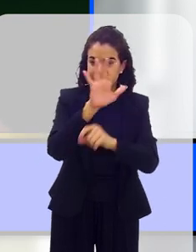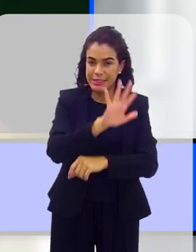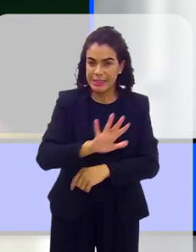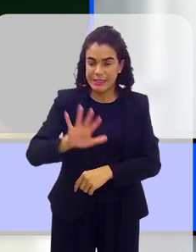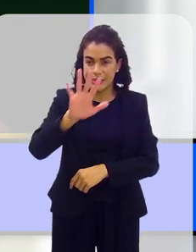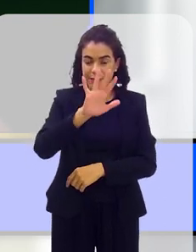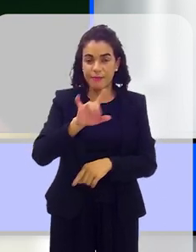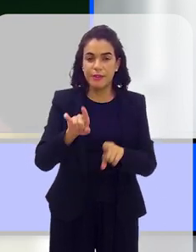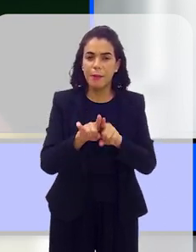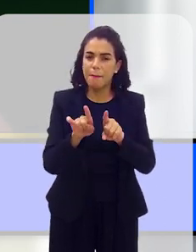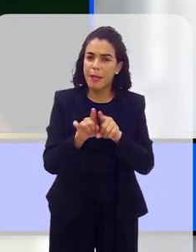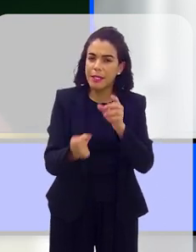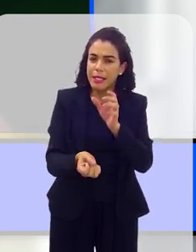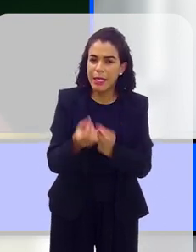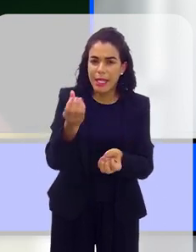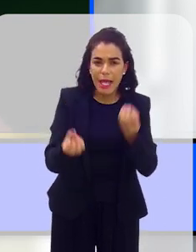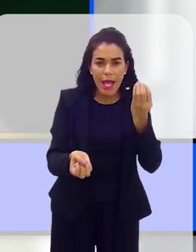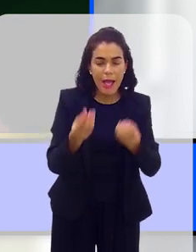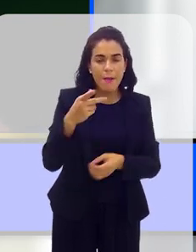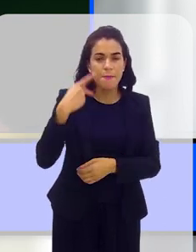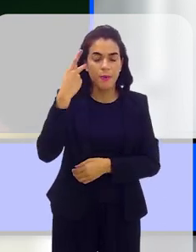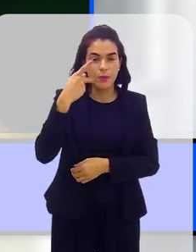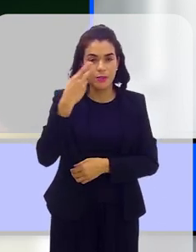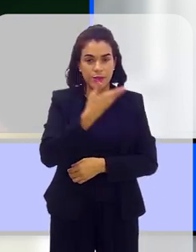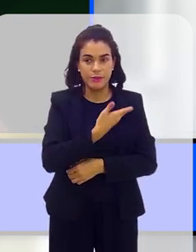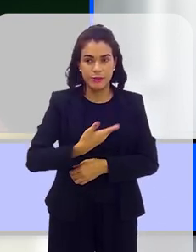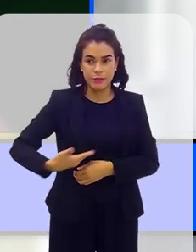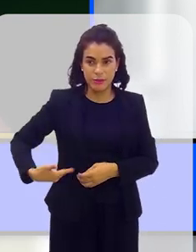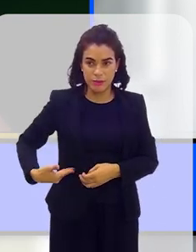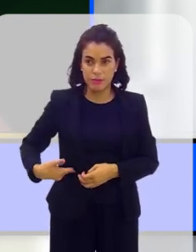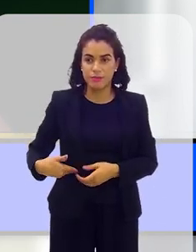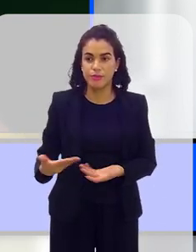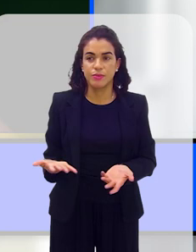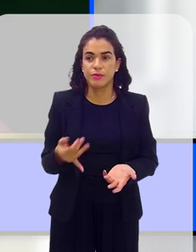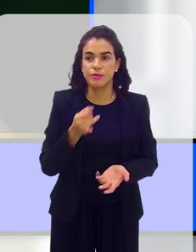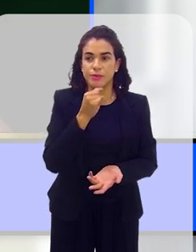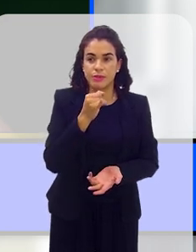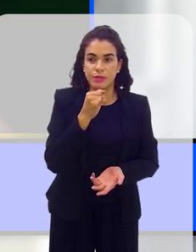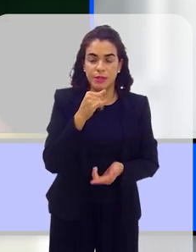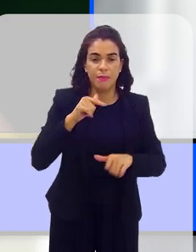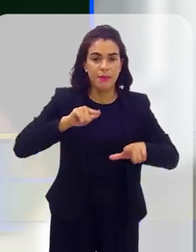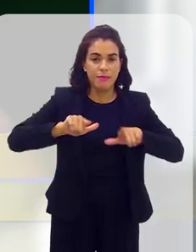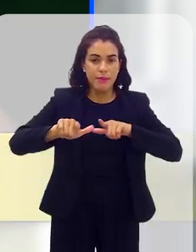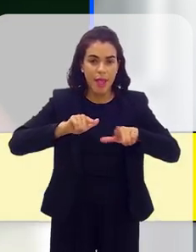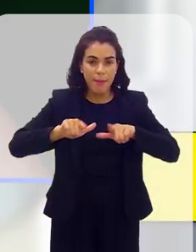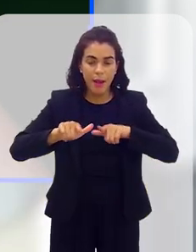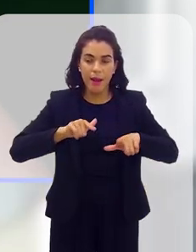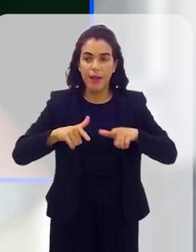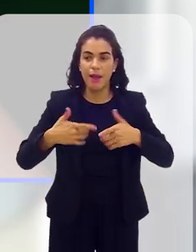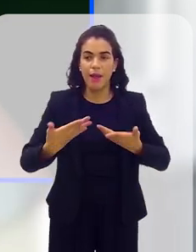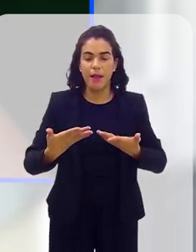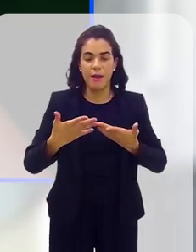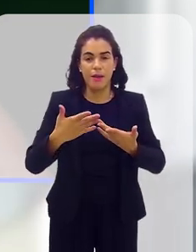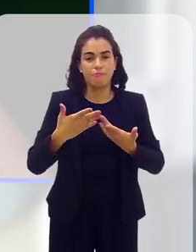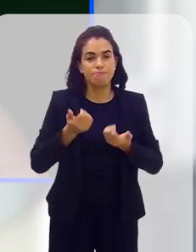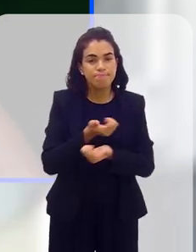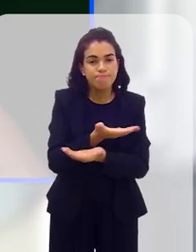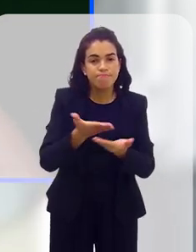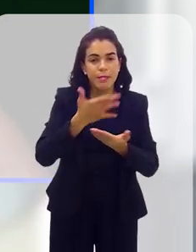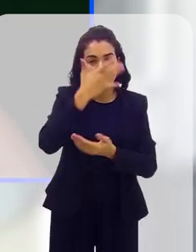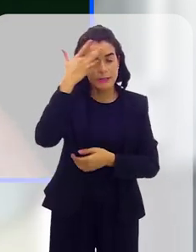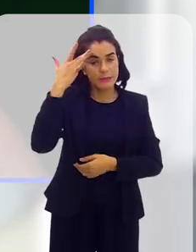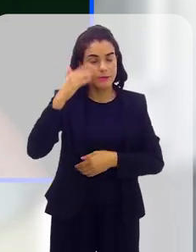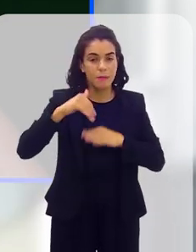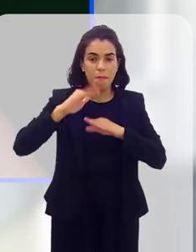trabalho escravo, e desenvolver também políticas públicas para a gente trabalhar nisso,